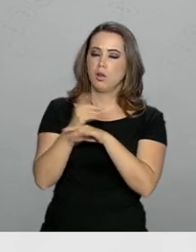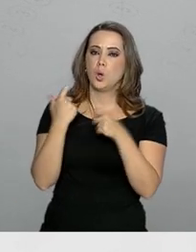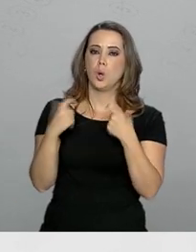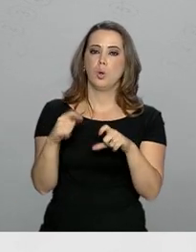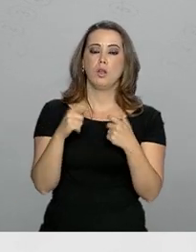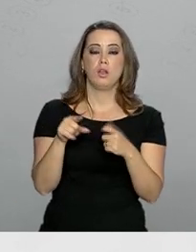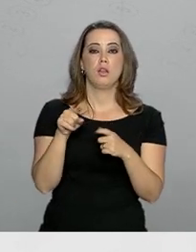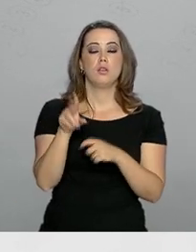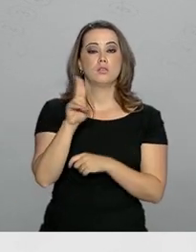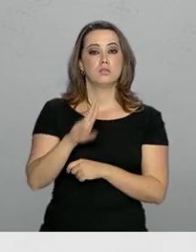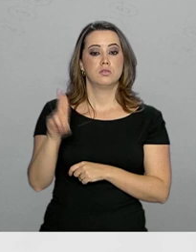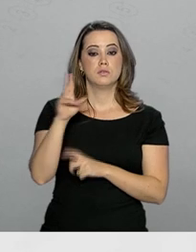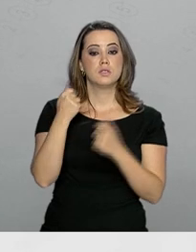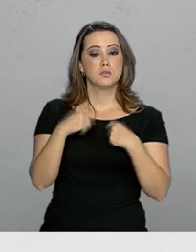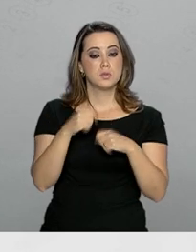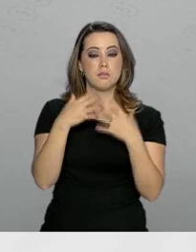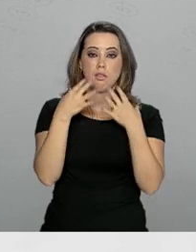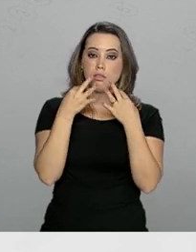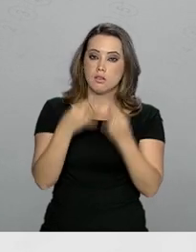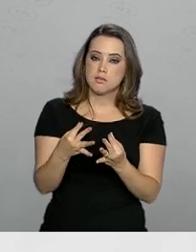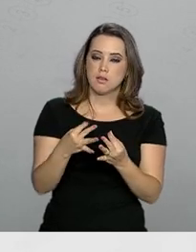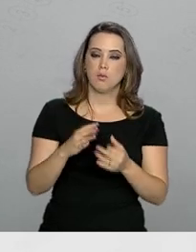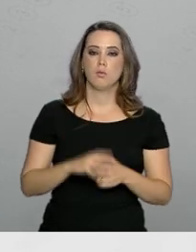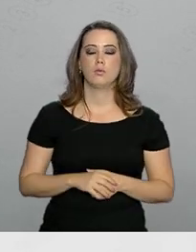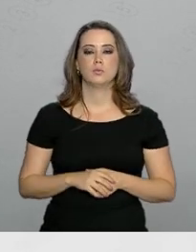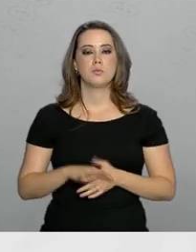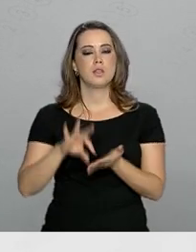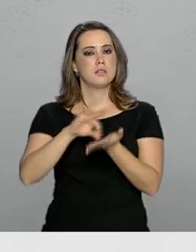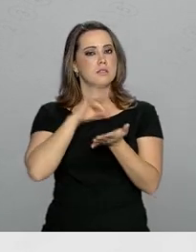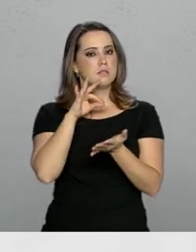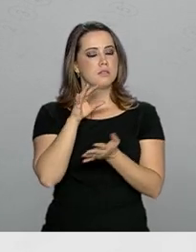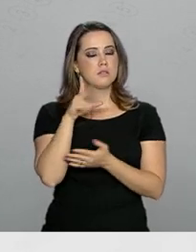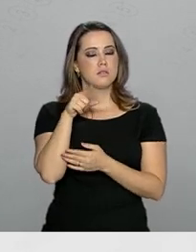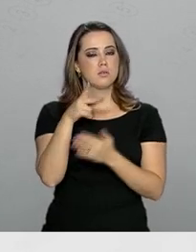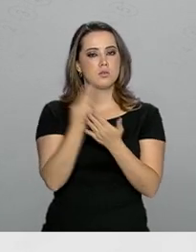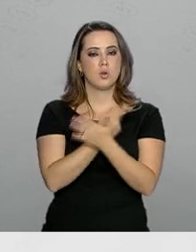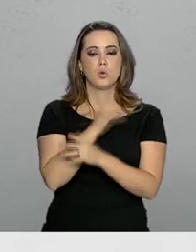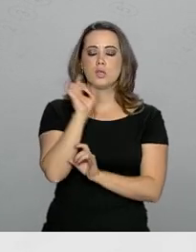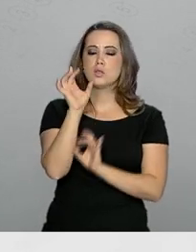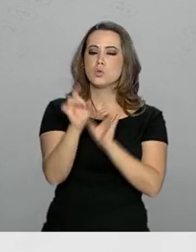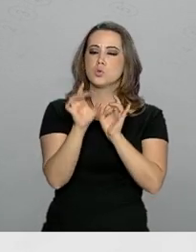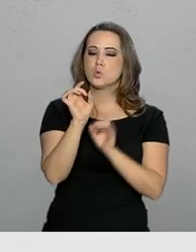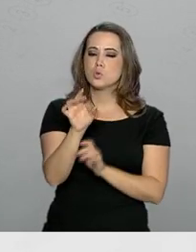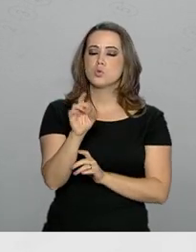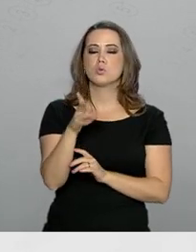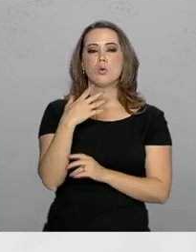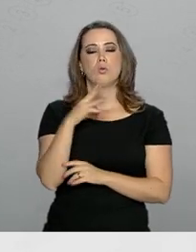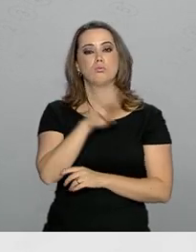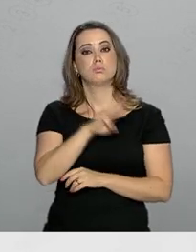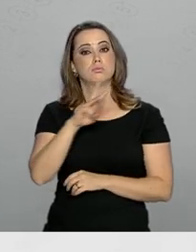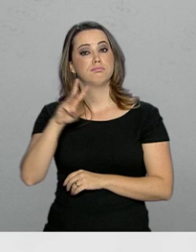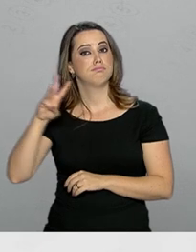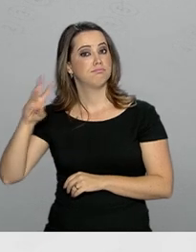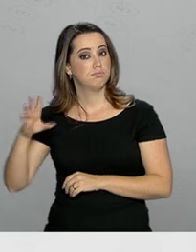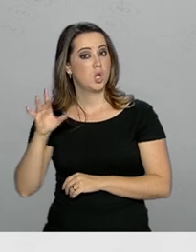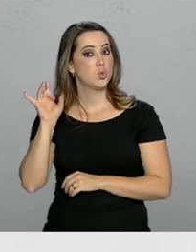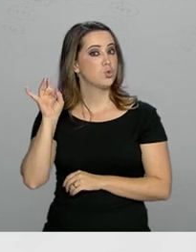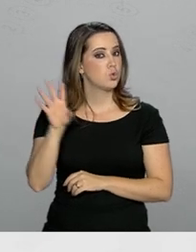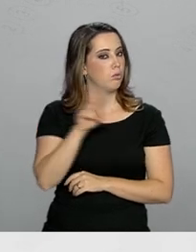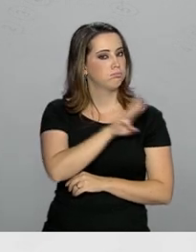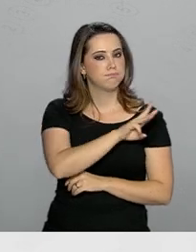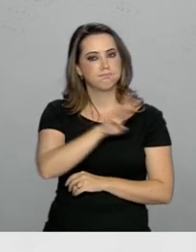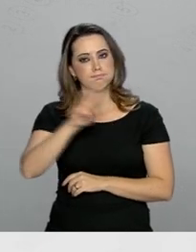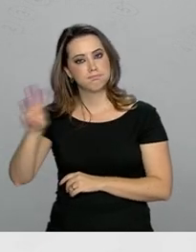lugar na universidade deve ficar atento. As inscrições serão feitas exclusivamente pela página do SISU na